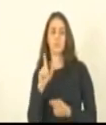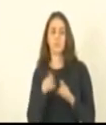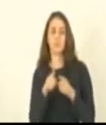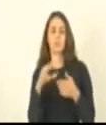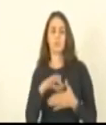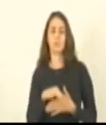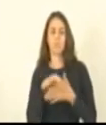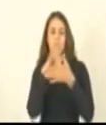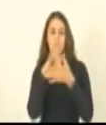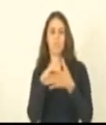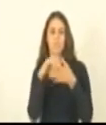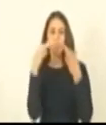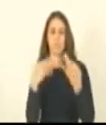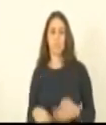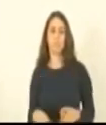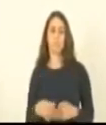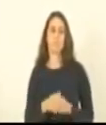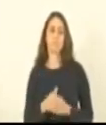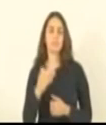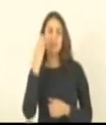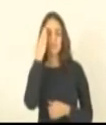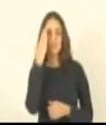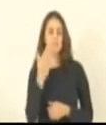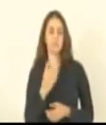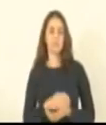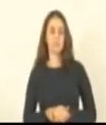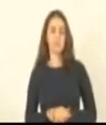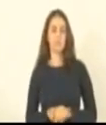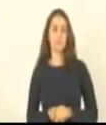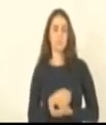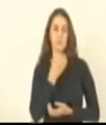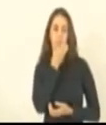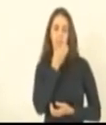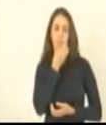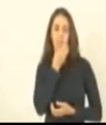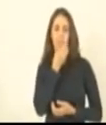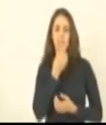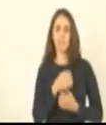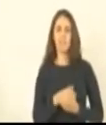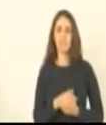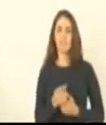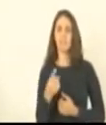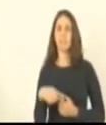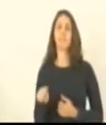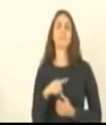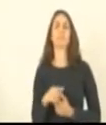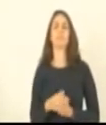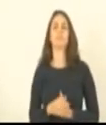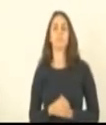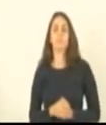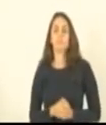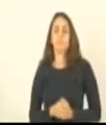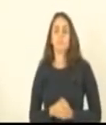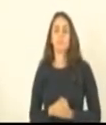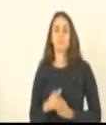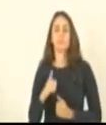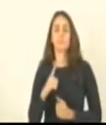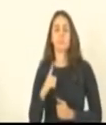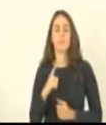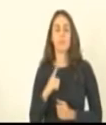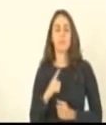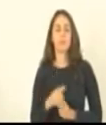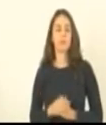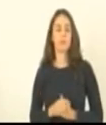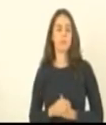condição correta nesse caso muito obrigado me sinto contemplado e feliz para cuidar lá da minha rocinha e dos agricultores do Espírito Santo